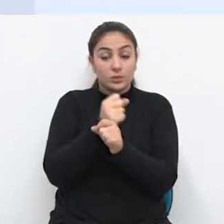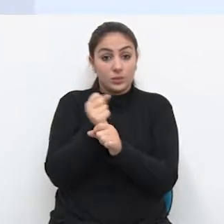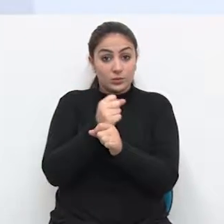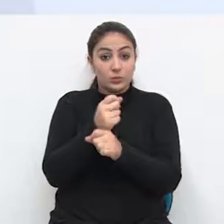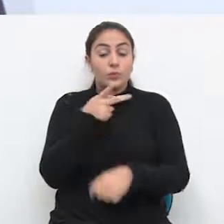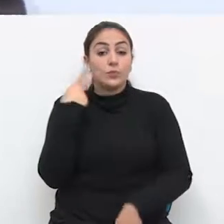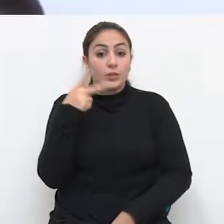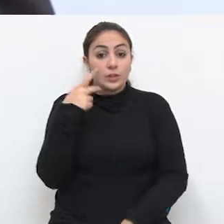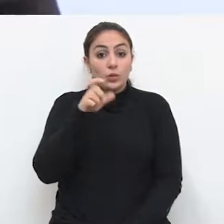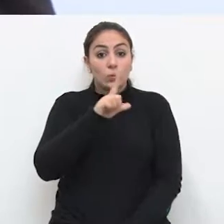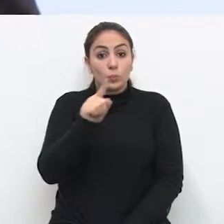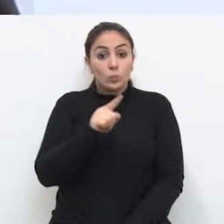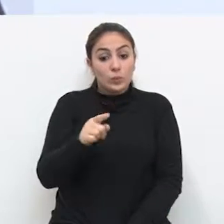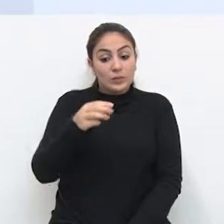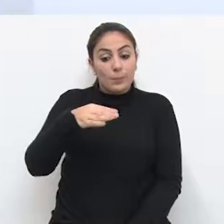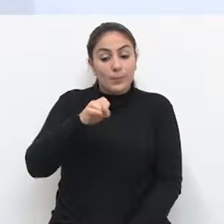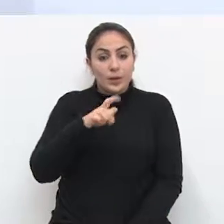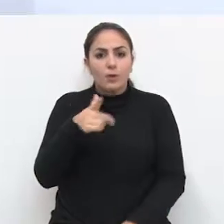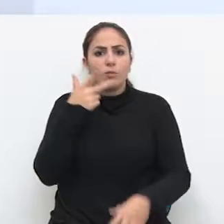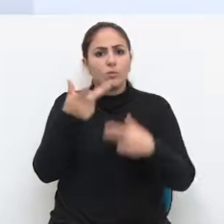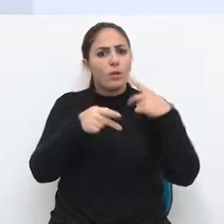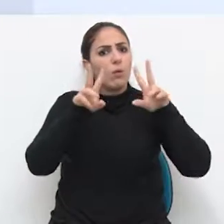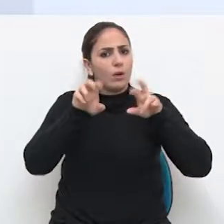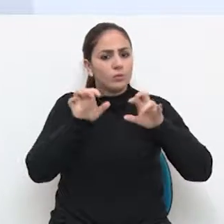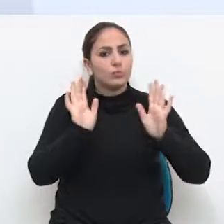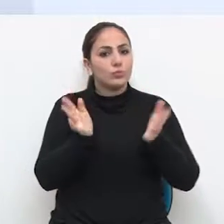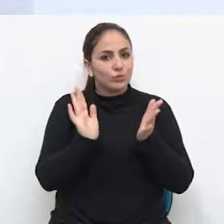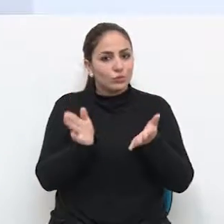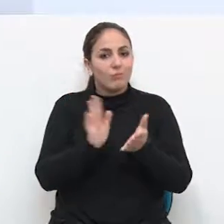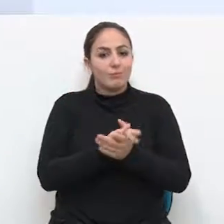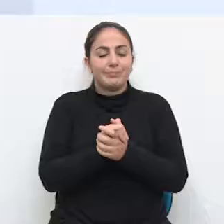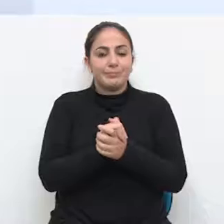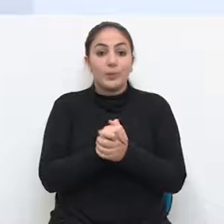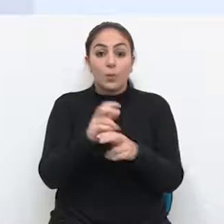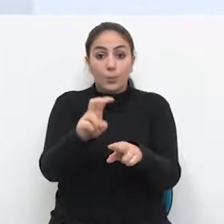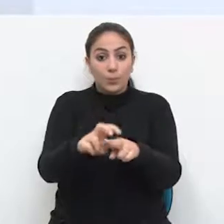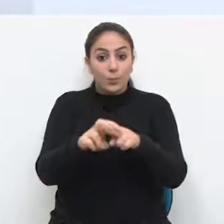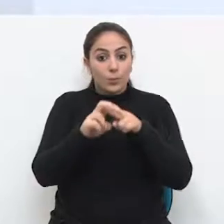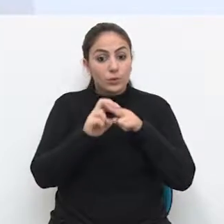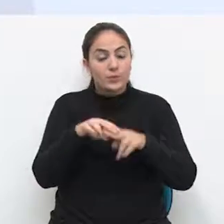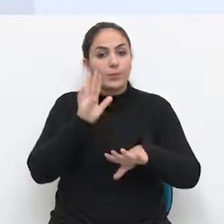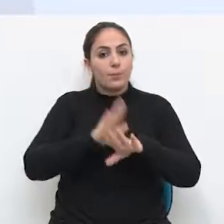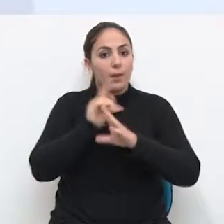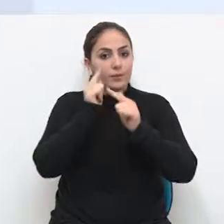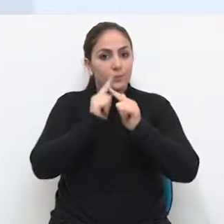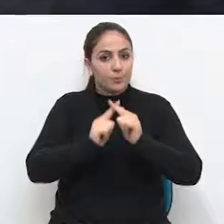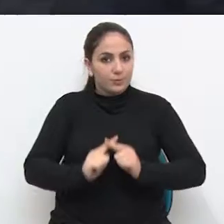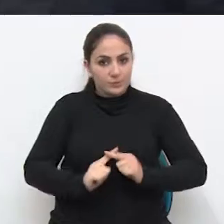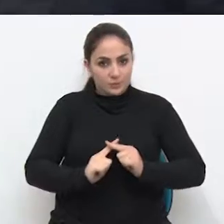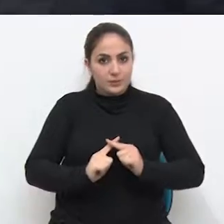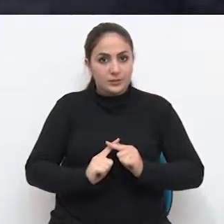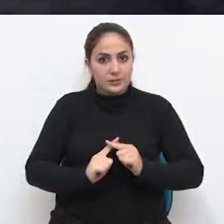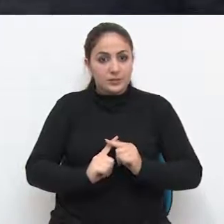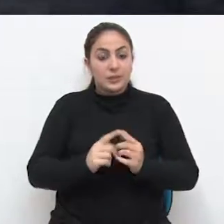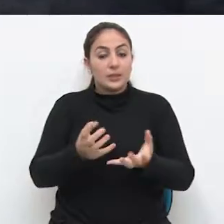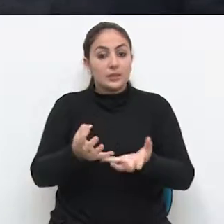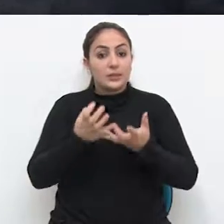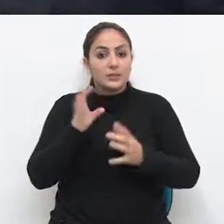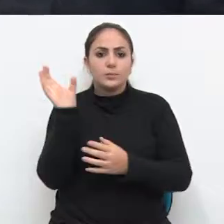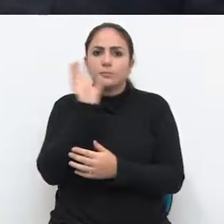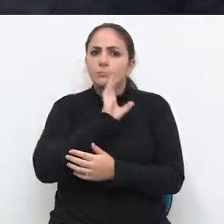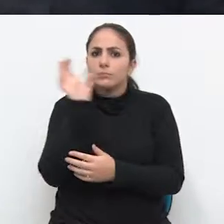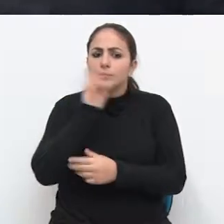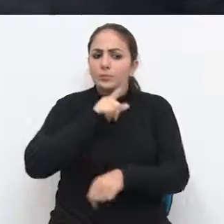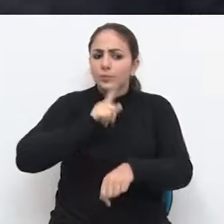anos, o vereador Luiz Miguel Chais tratou do tema na Casa do Povo. Por isso, mais uma vez, decidiu apurar a